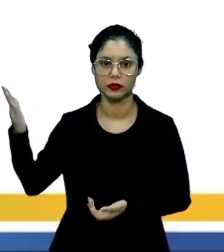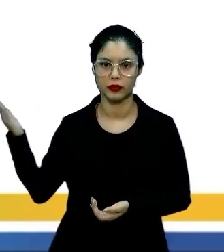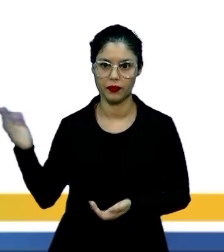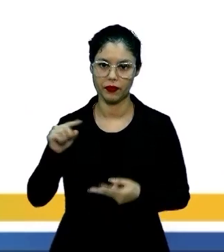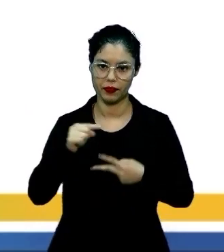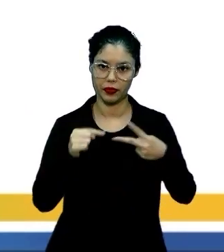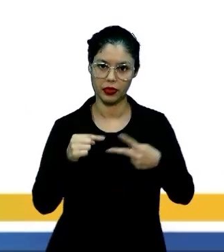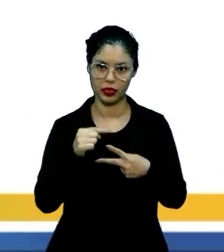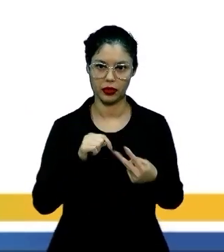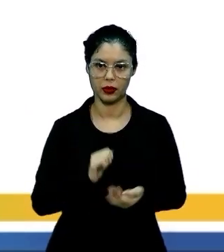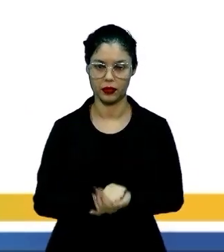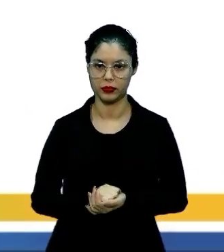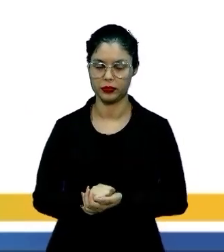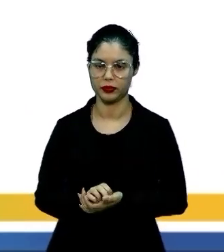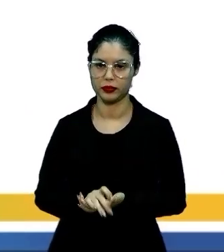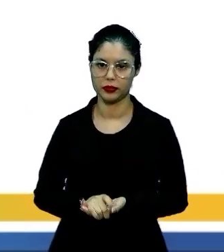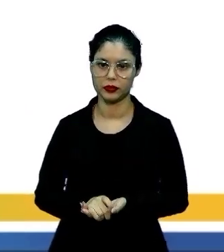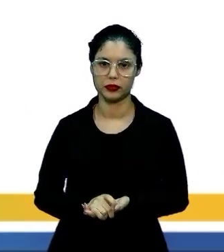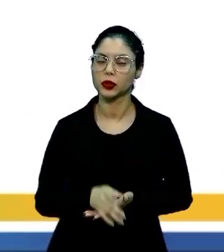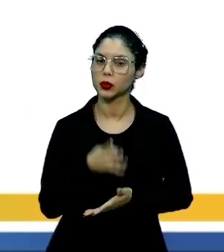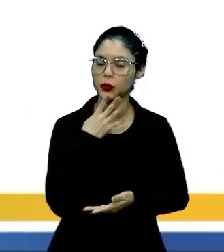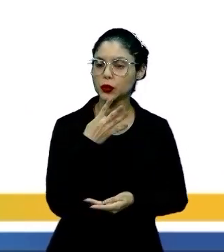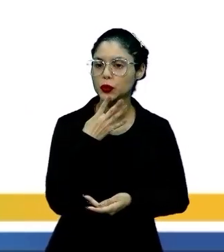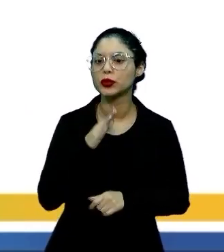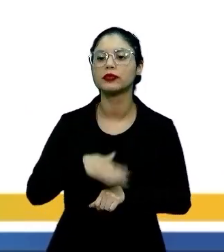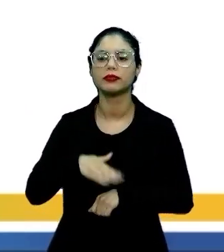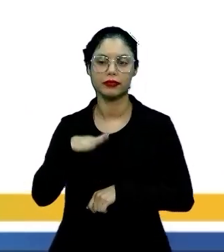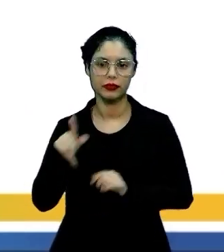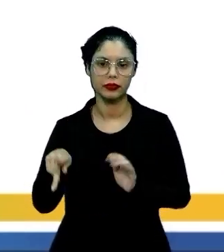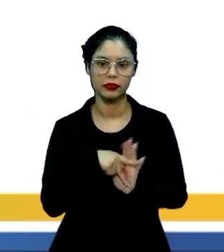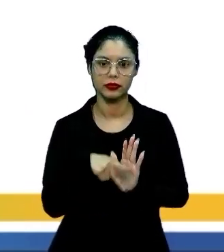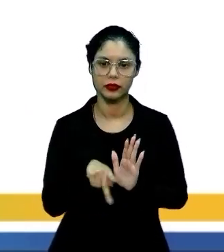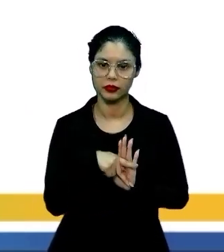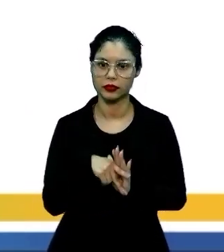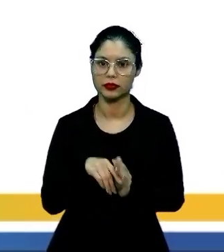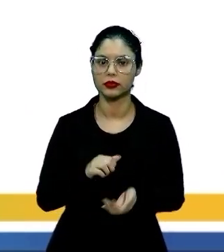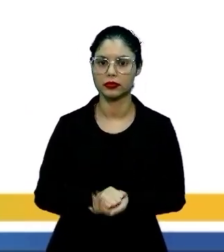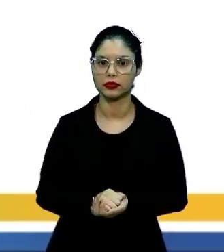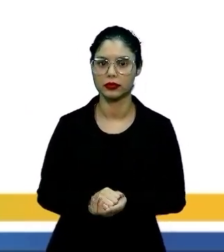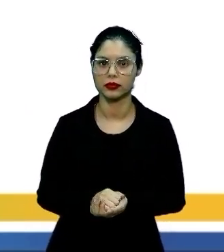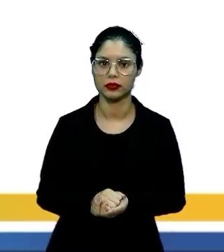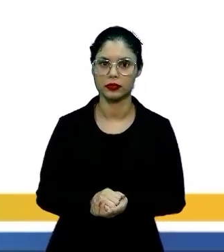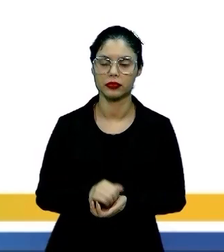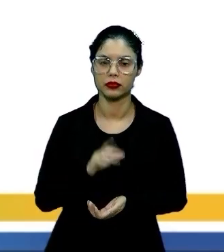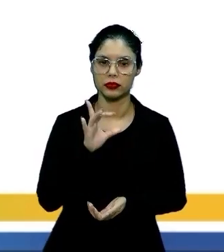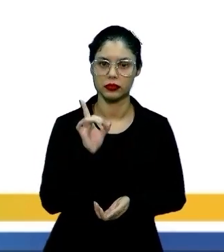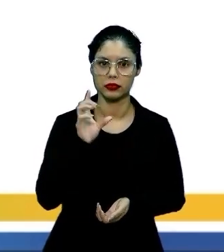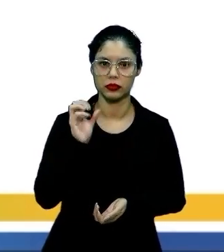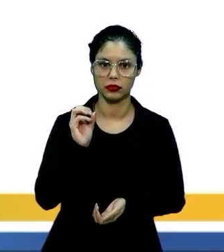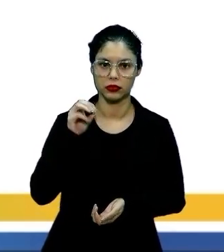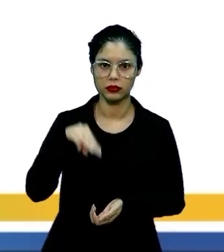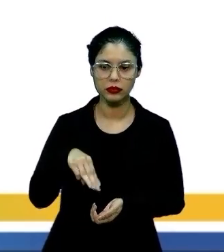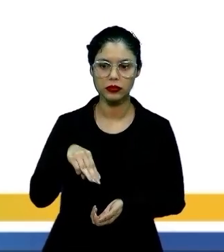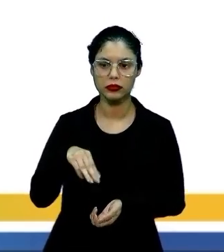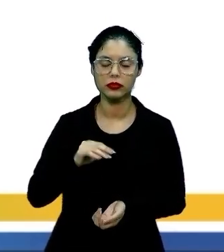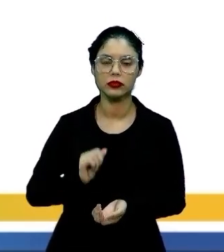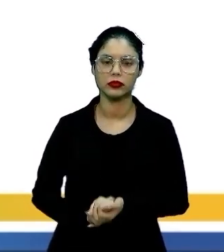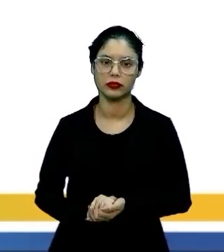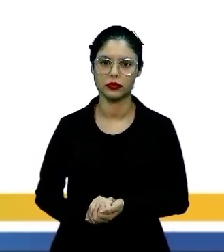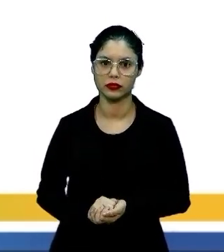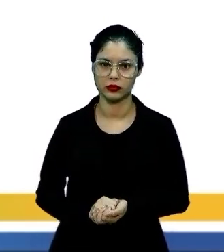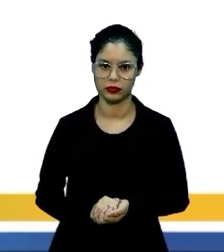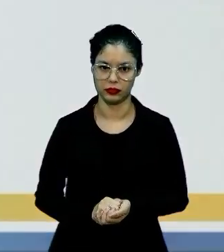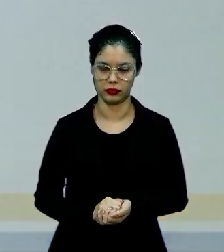trouxe duas obras que são as mais conhecidas do Machado de Assis. A primeira é Dom Casmurro.